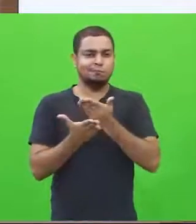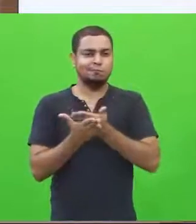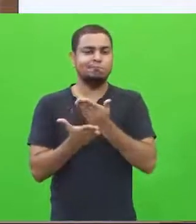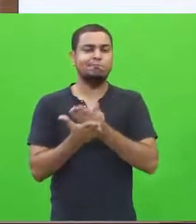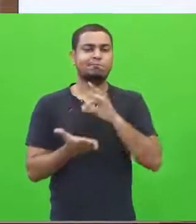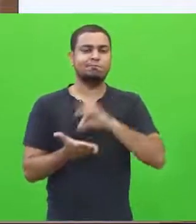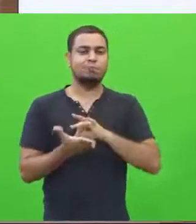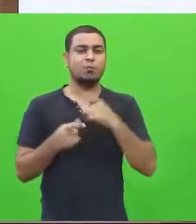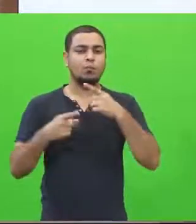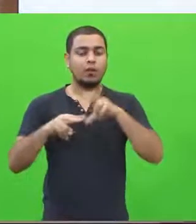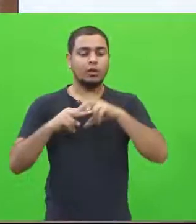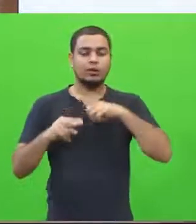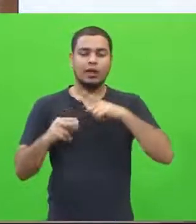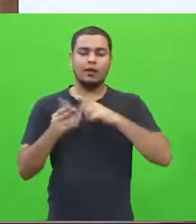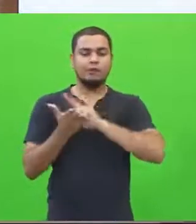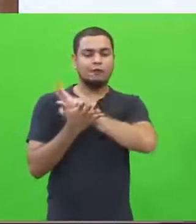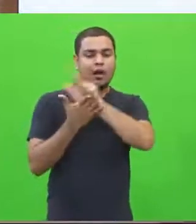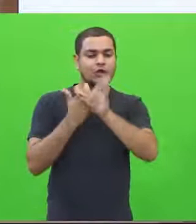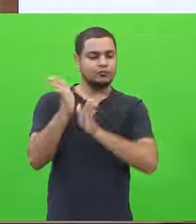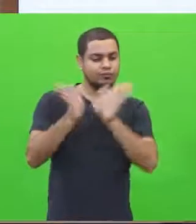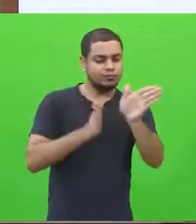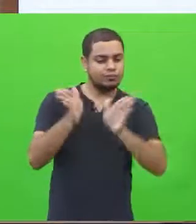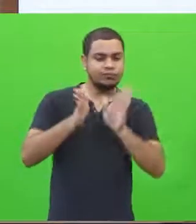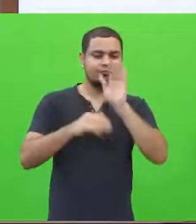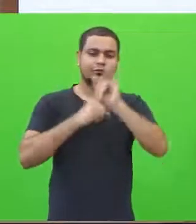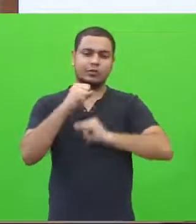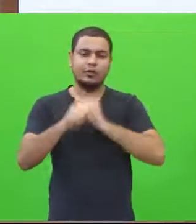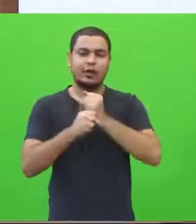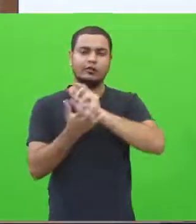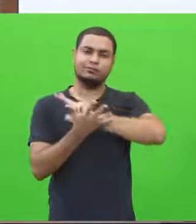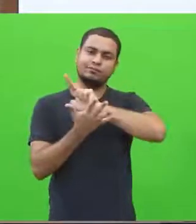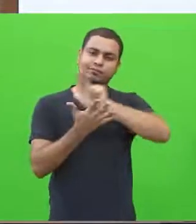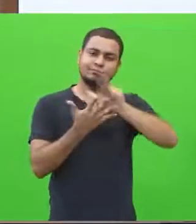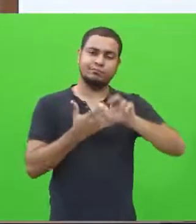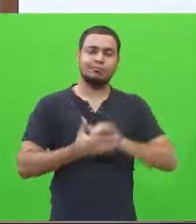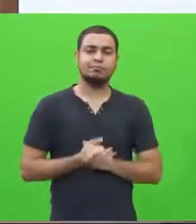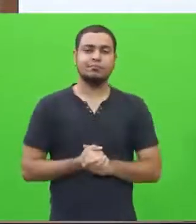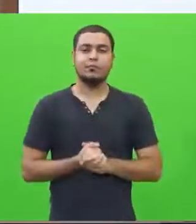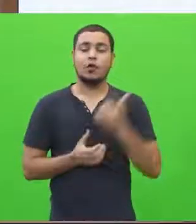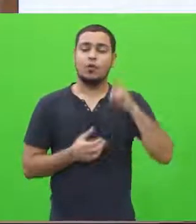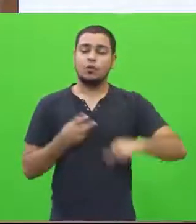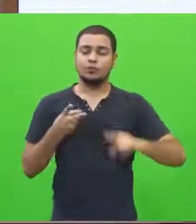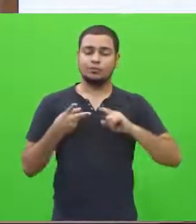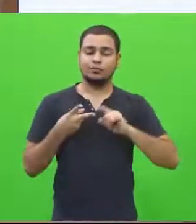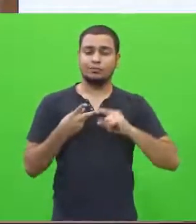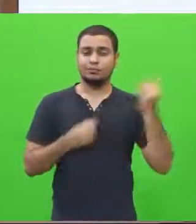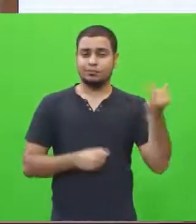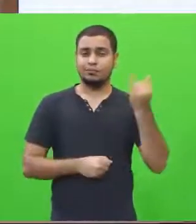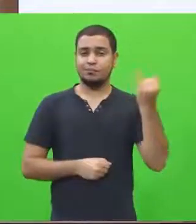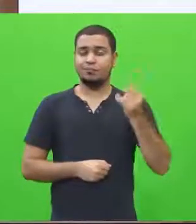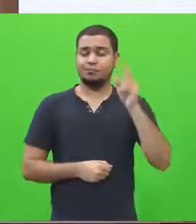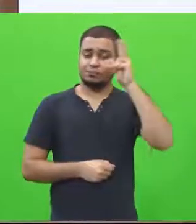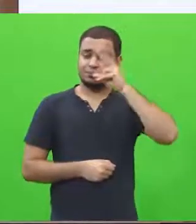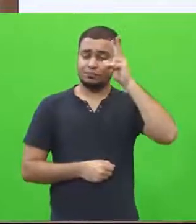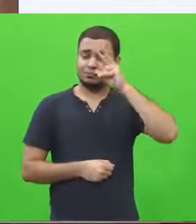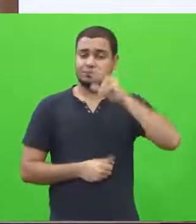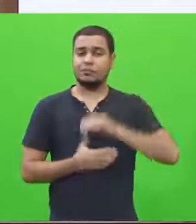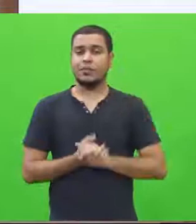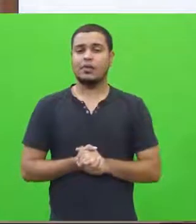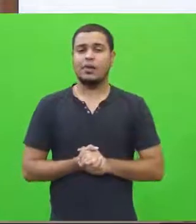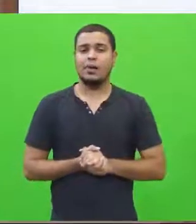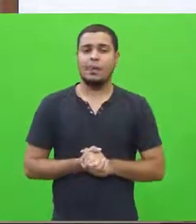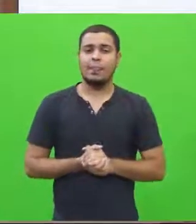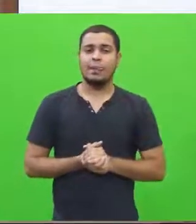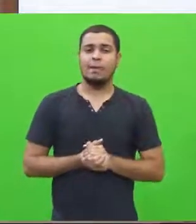podem, que vocês podem se apropriar desses conhecimentos. Outro ponto também que é legal pontuar é com